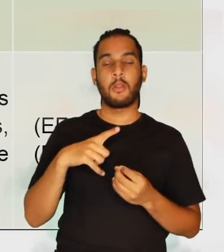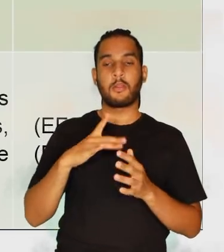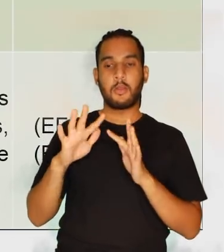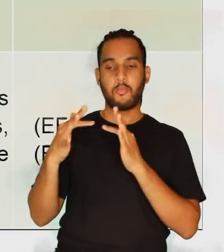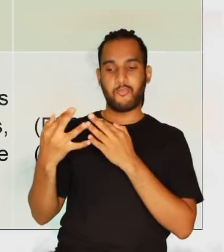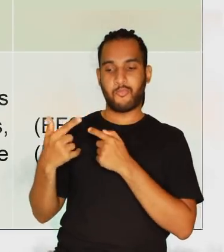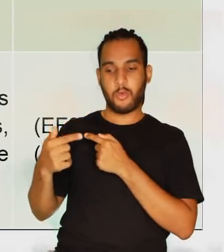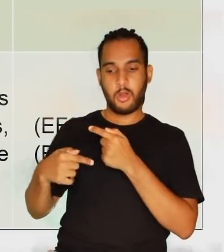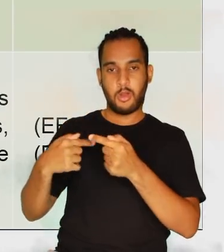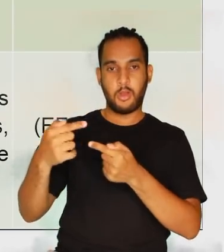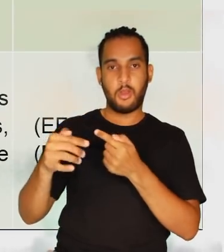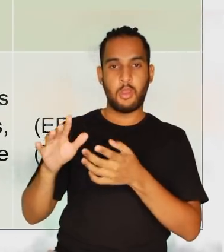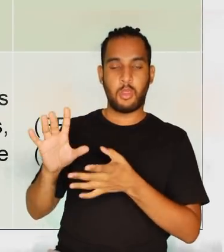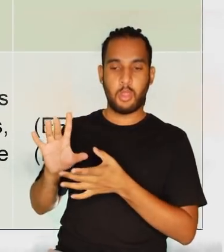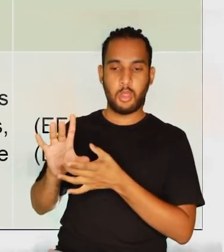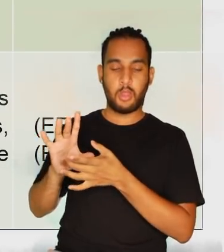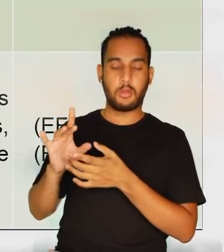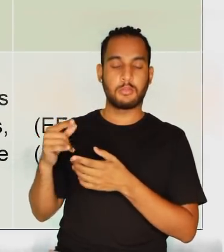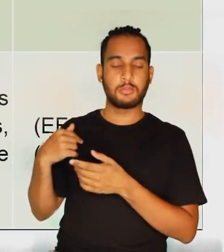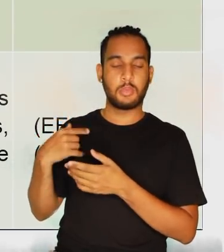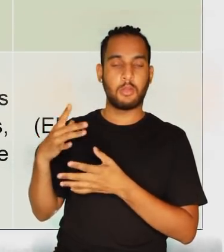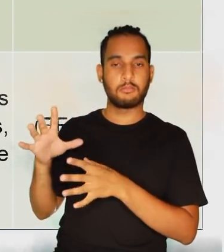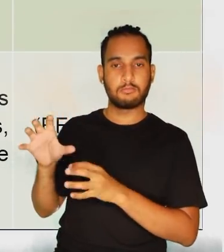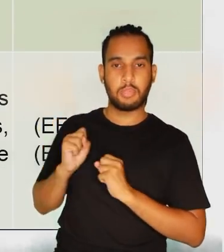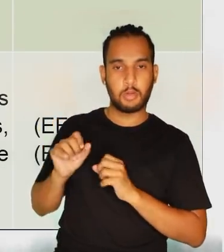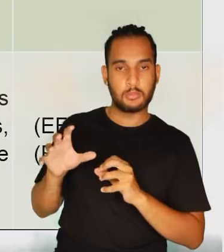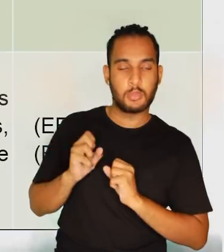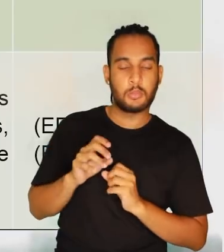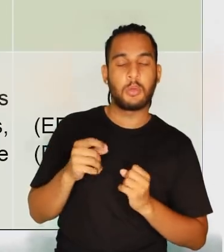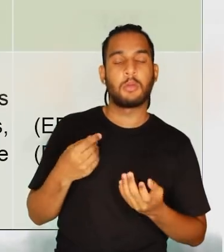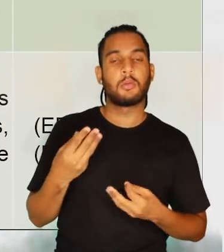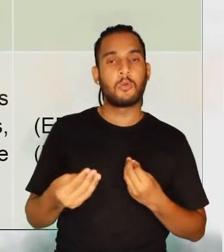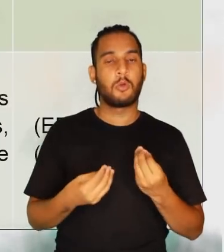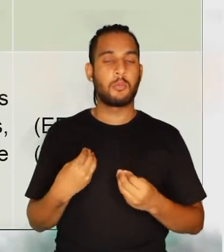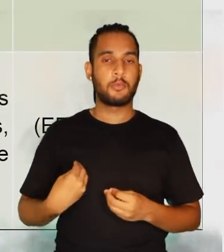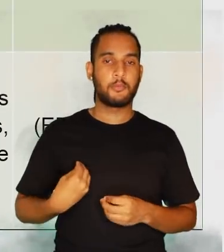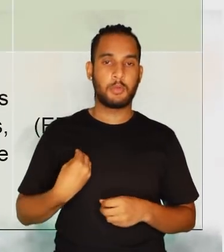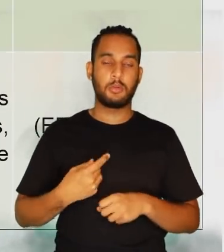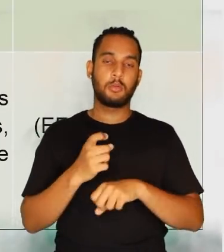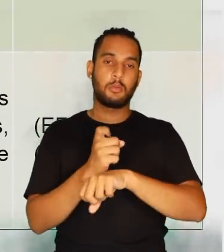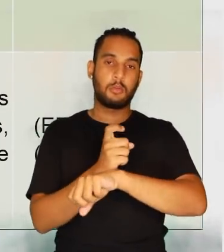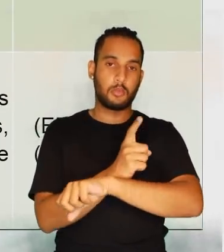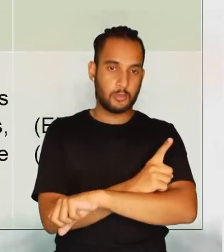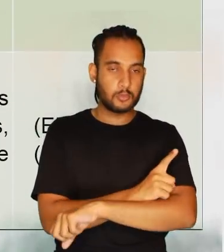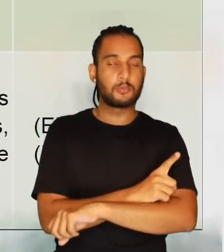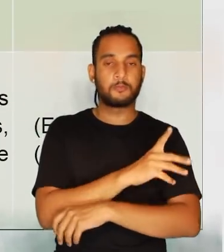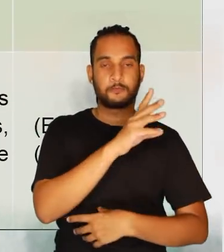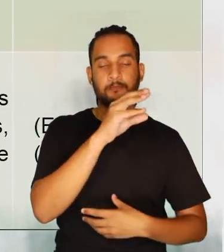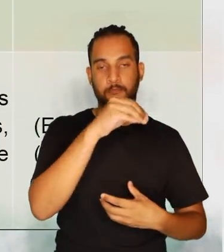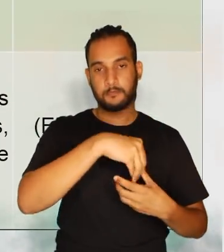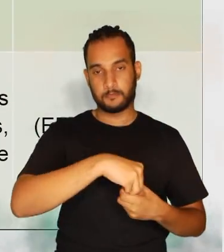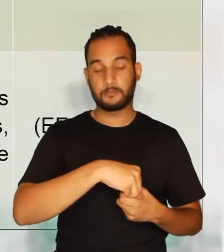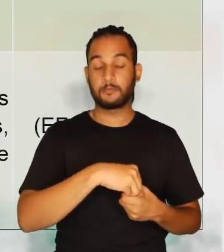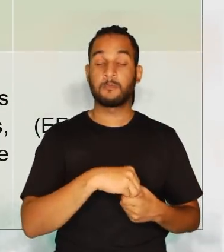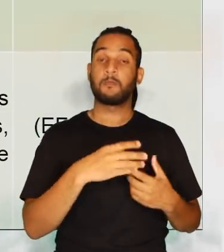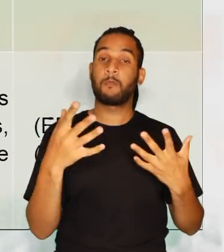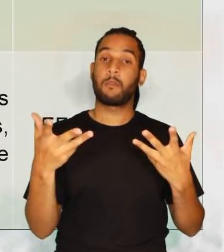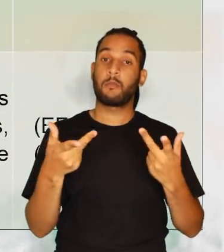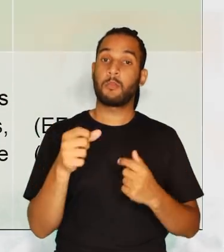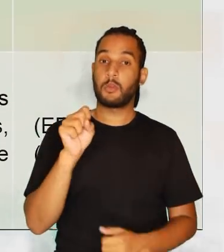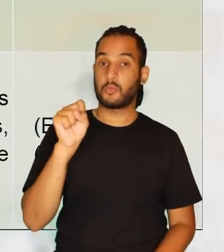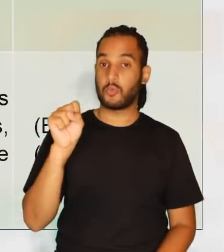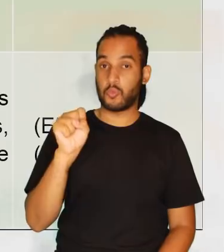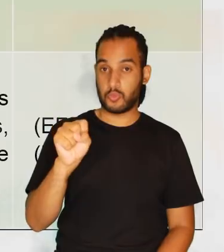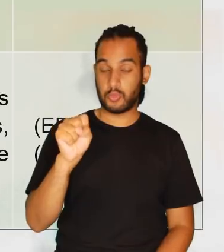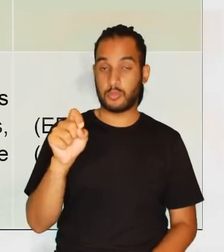hereditariedade, também do eixo, da unidade temática aqui, vida e evolução. Essa habilidade aqui,